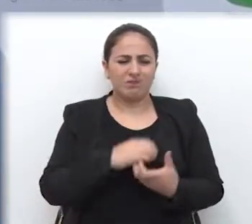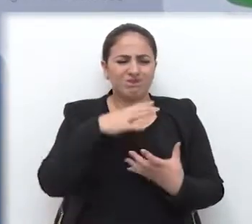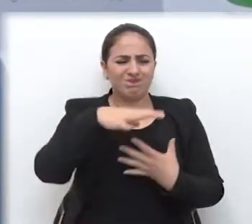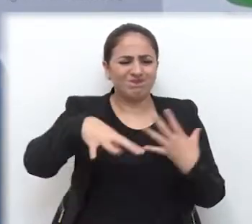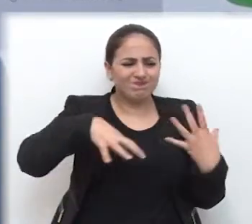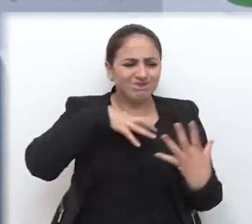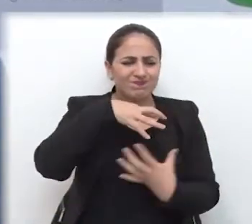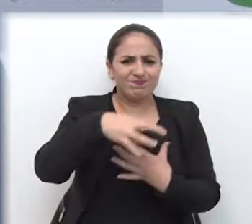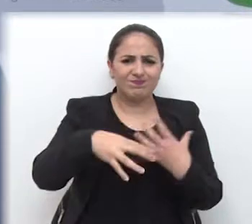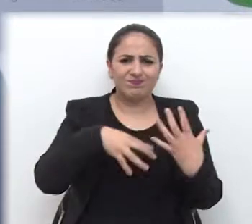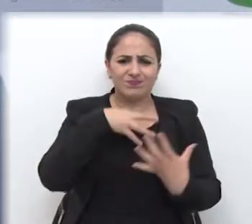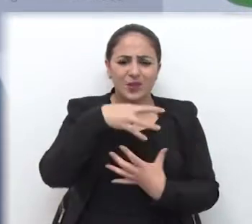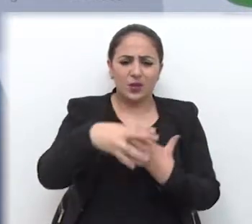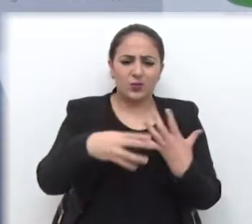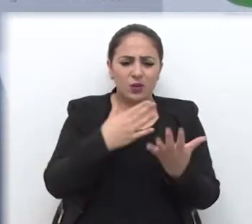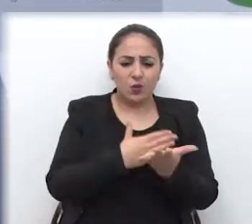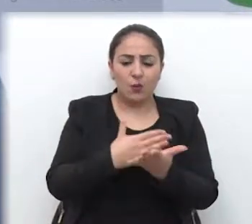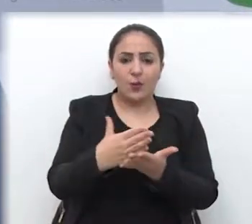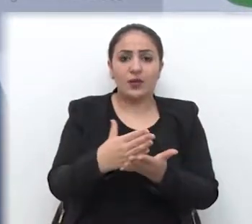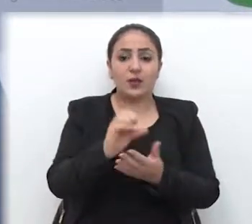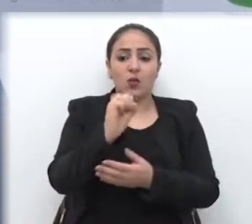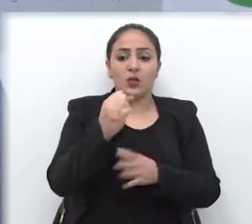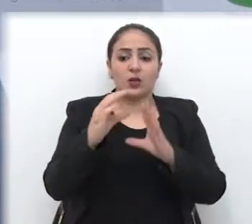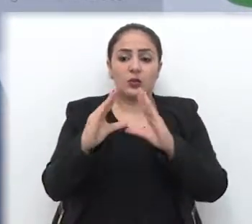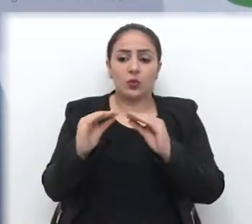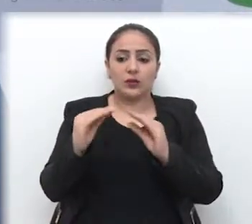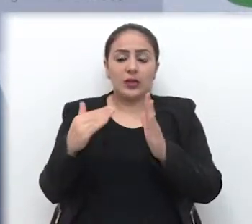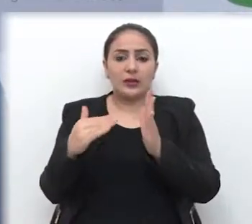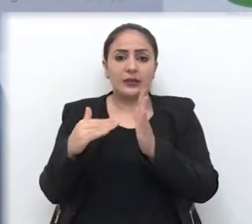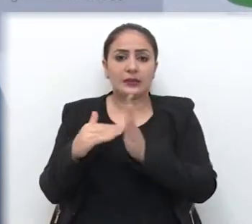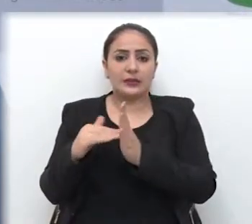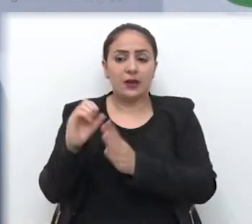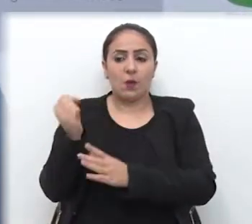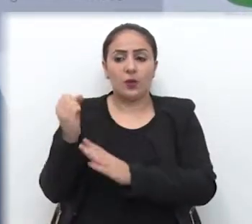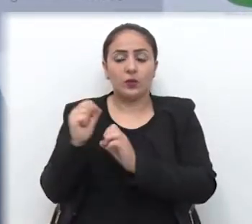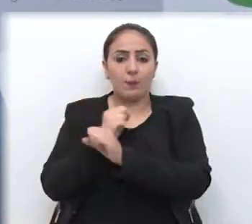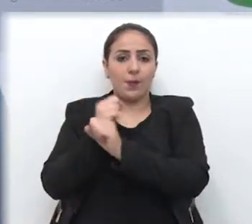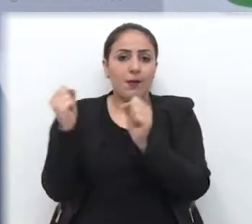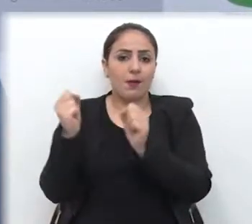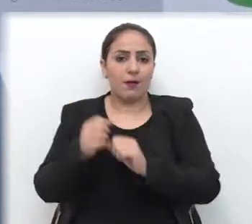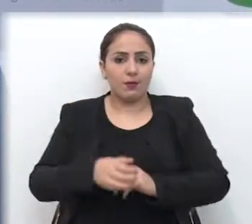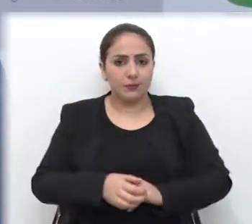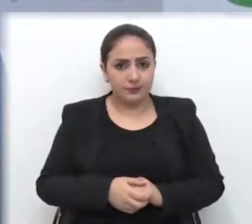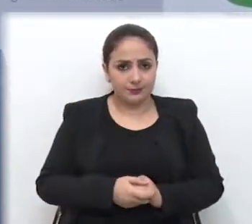A bagunça começa às oito da noite e vai até às oito da manhã.